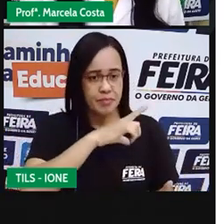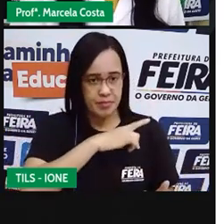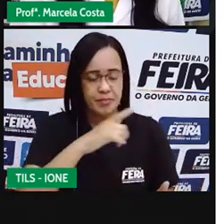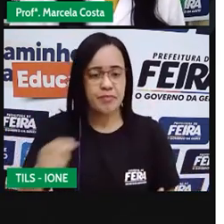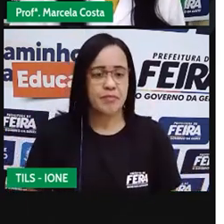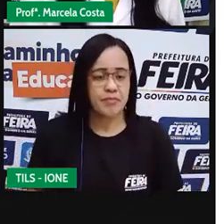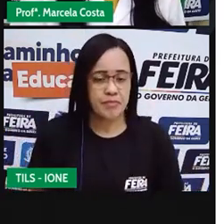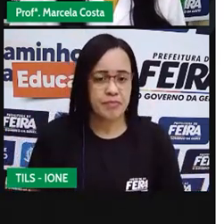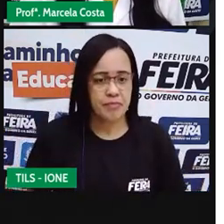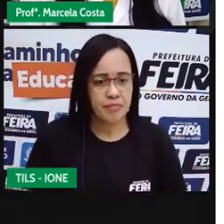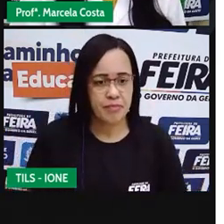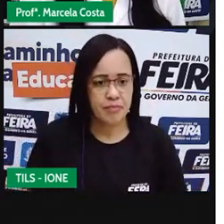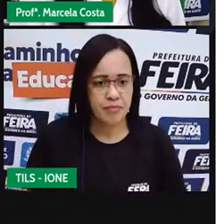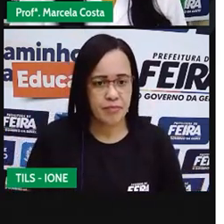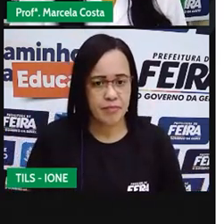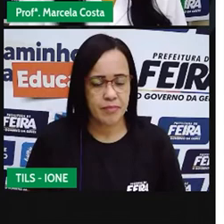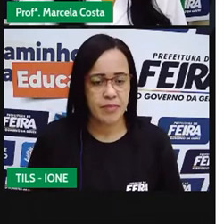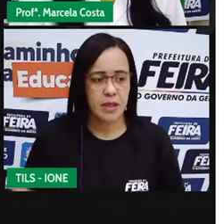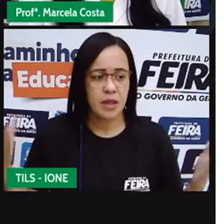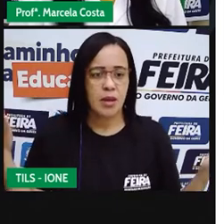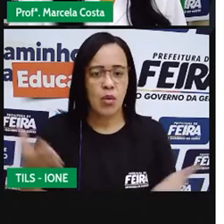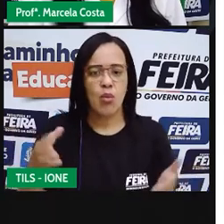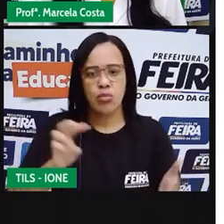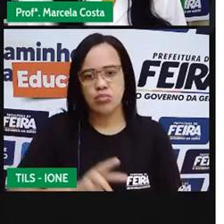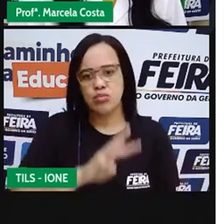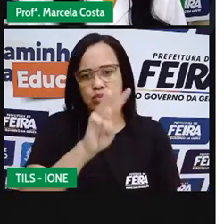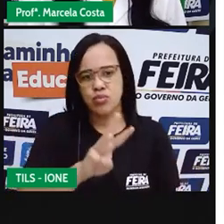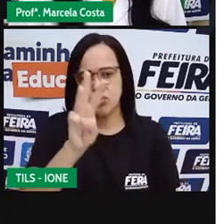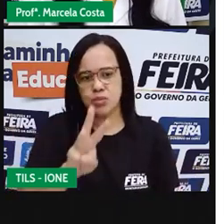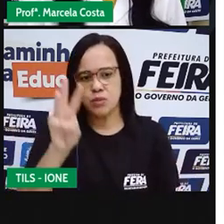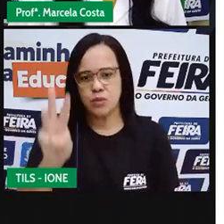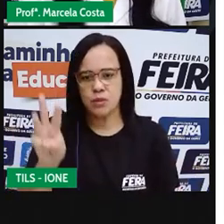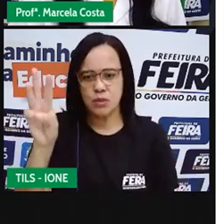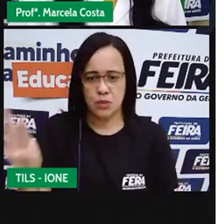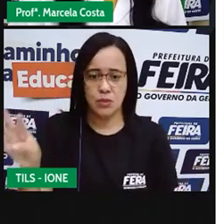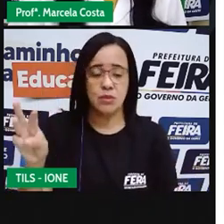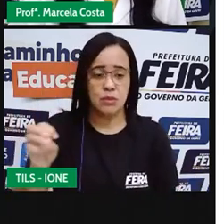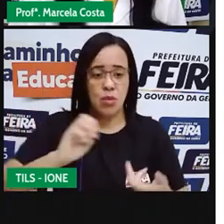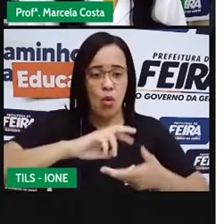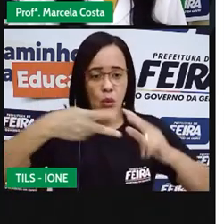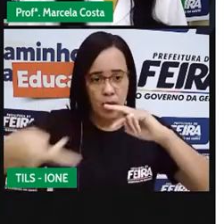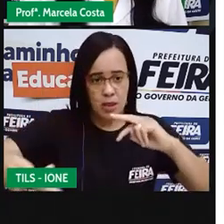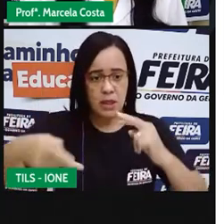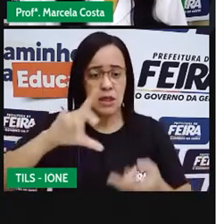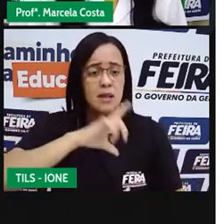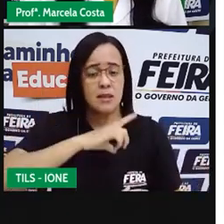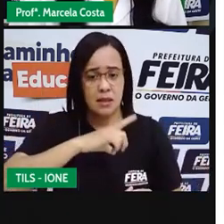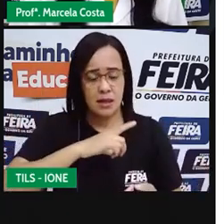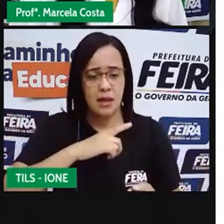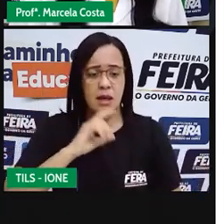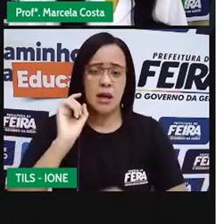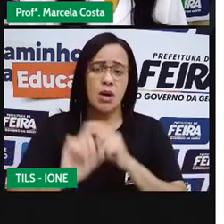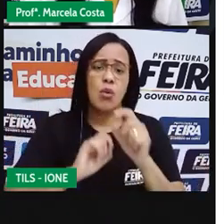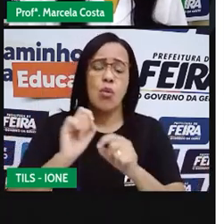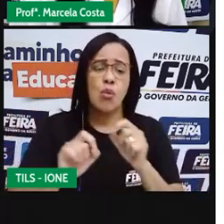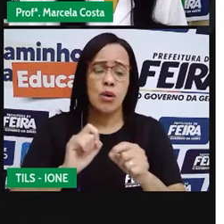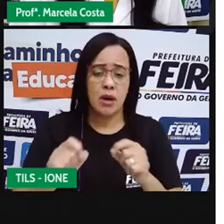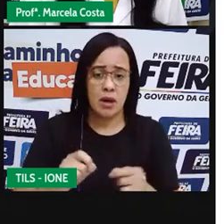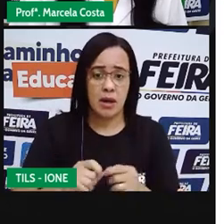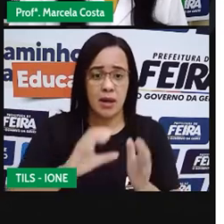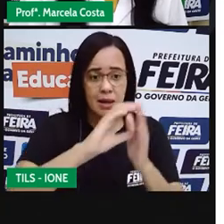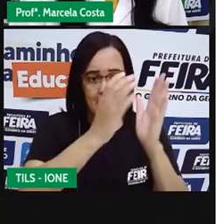que está disponível no site WorldWild. WorldWild. É o jogo Características Físicas.